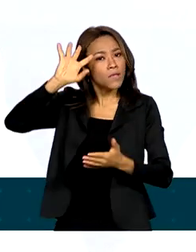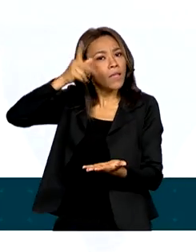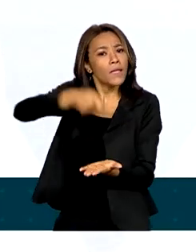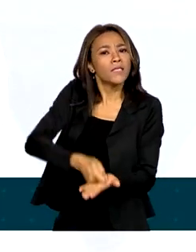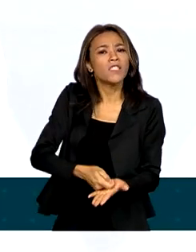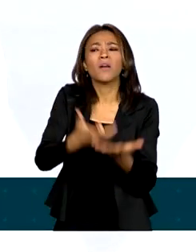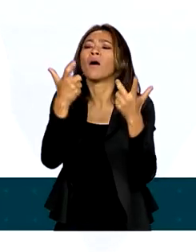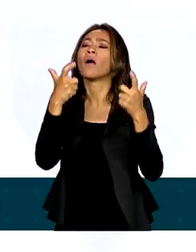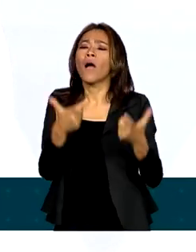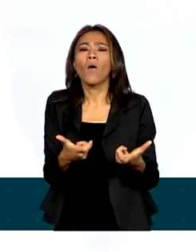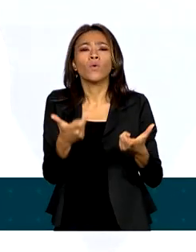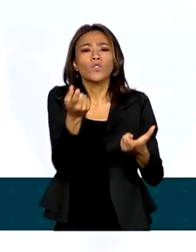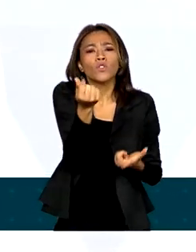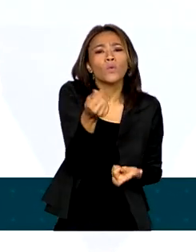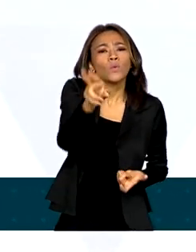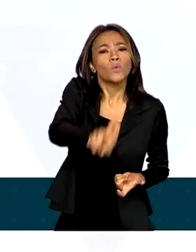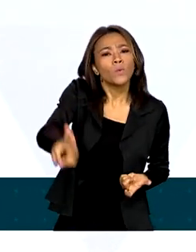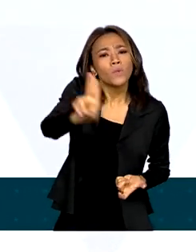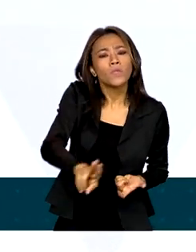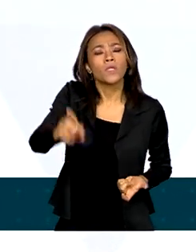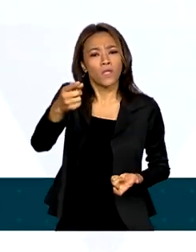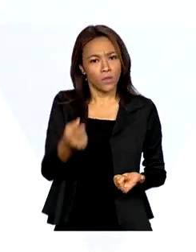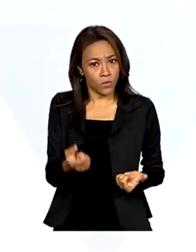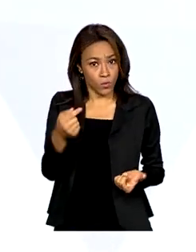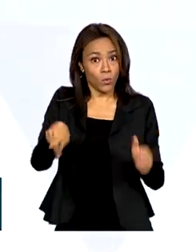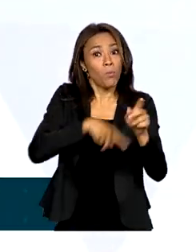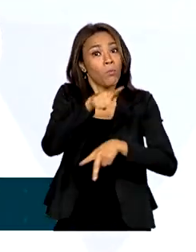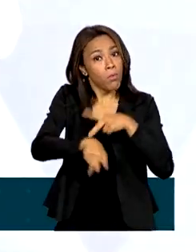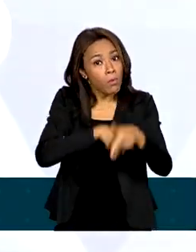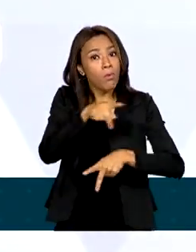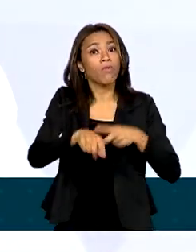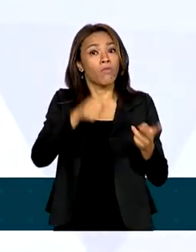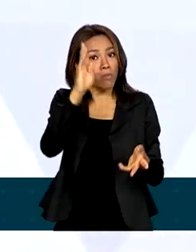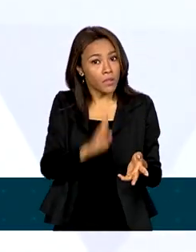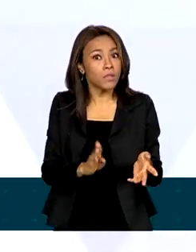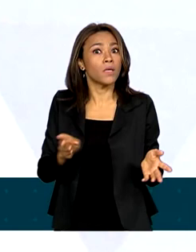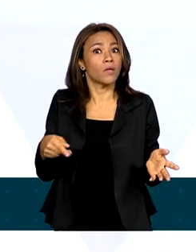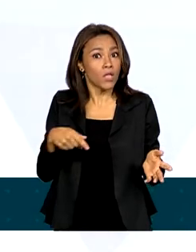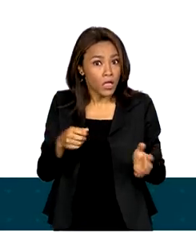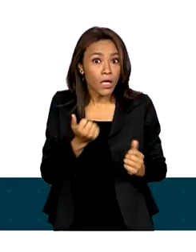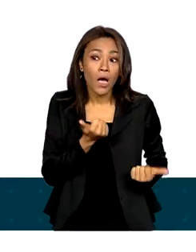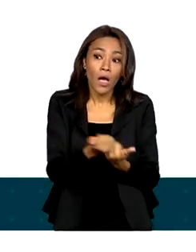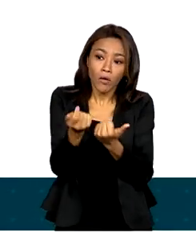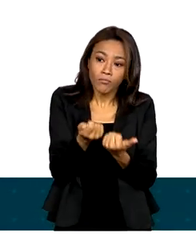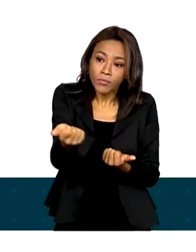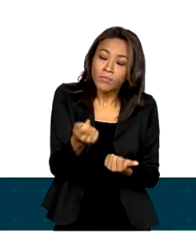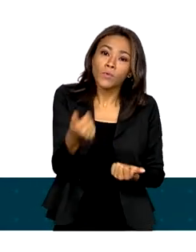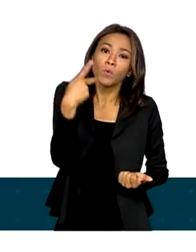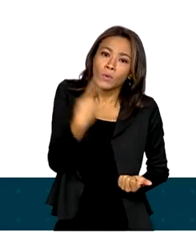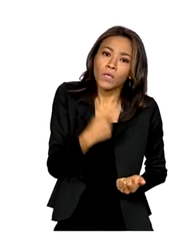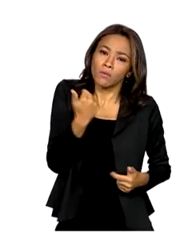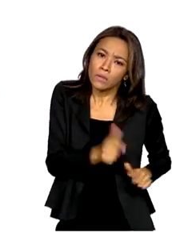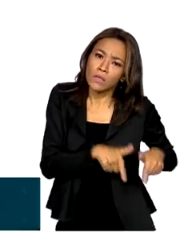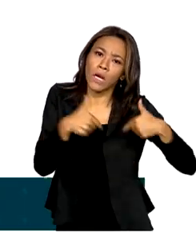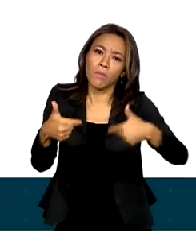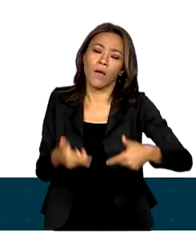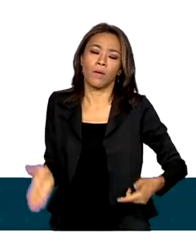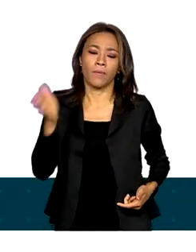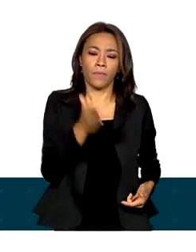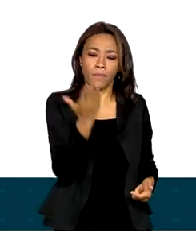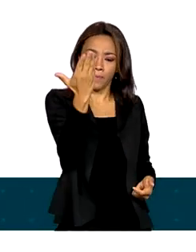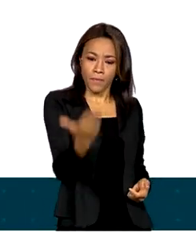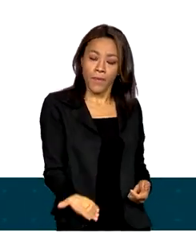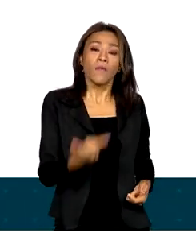onde vai os recursos que o povo brasileiro contribui com o seu trabalho. É o desejo da sociedade